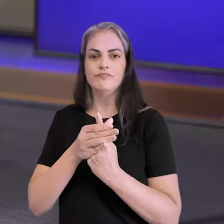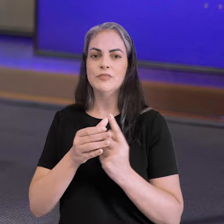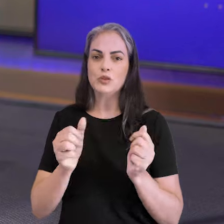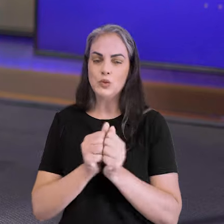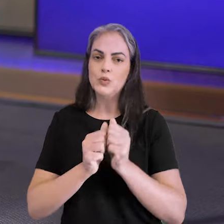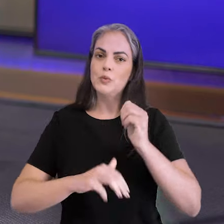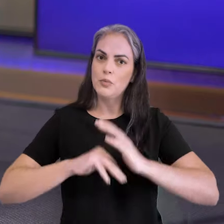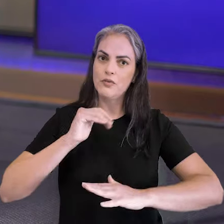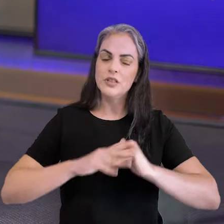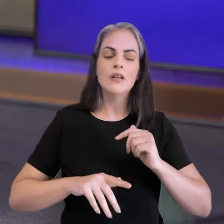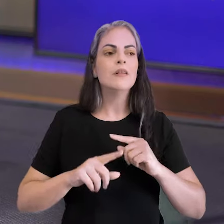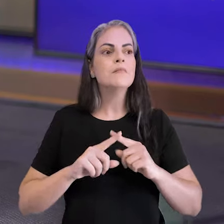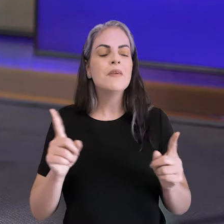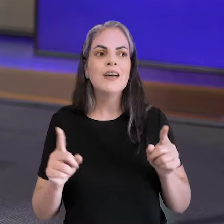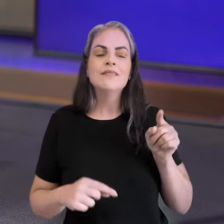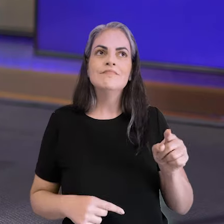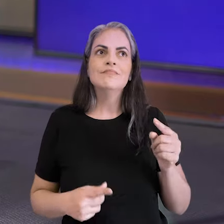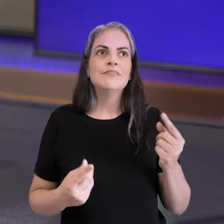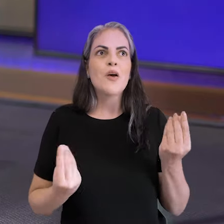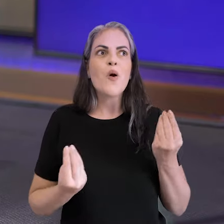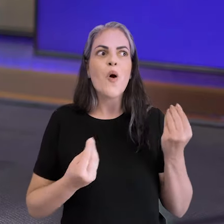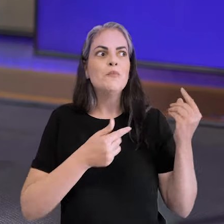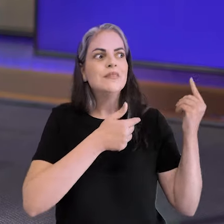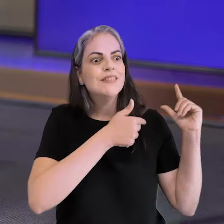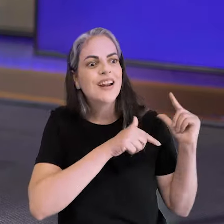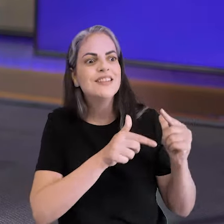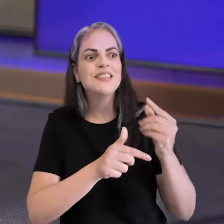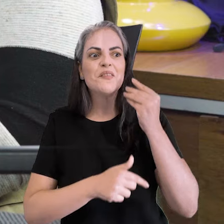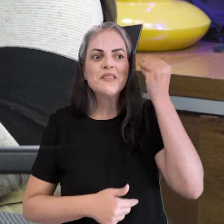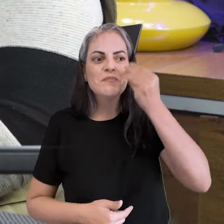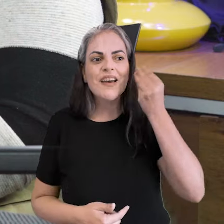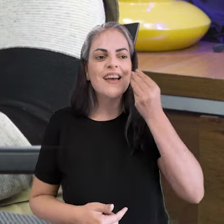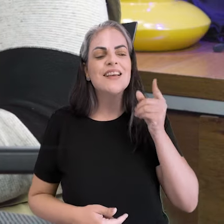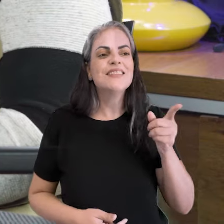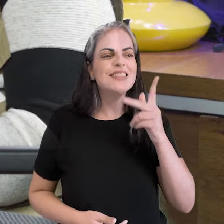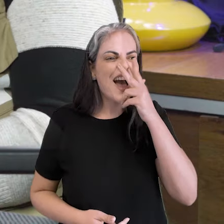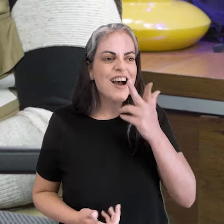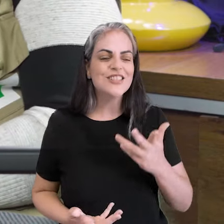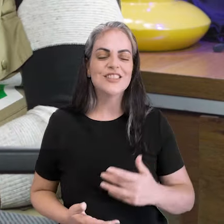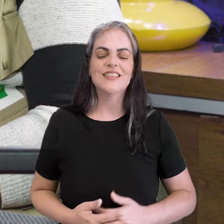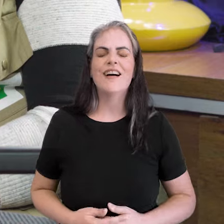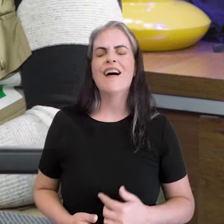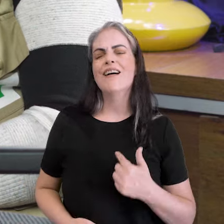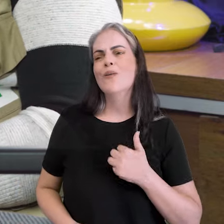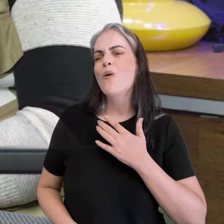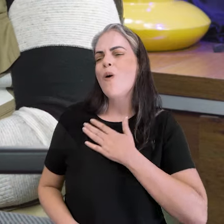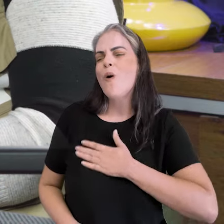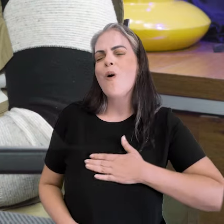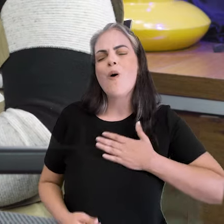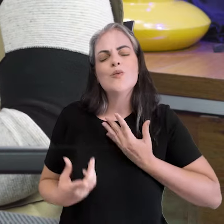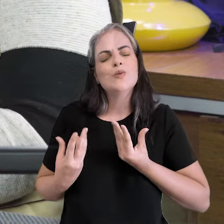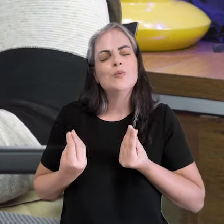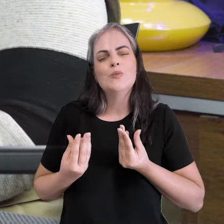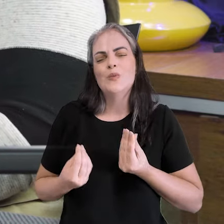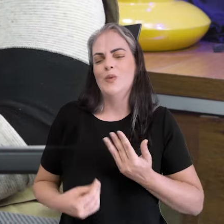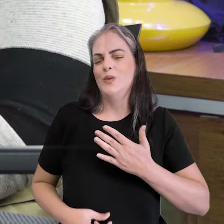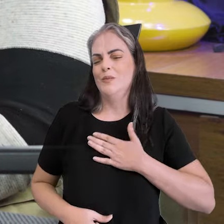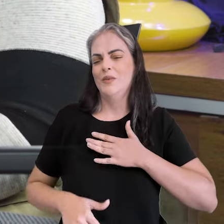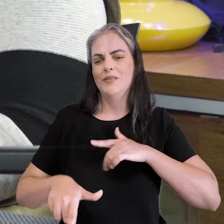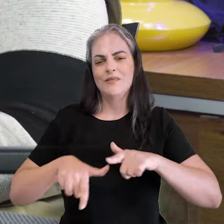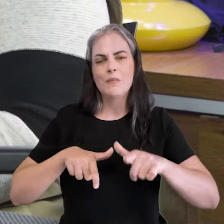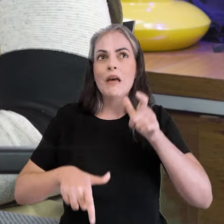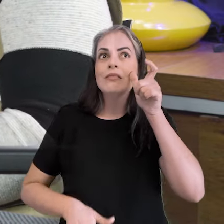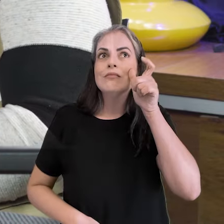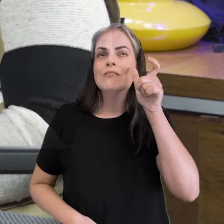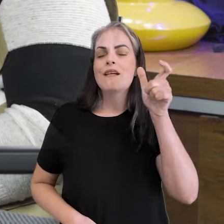essa é parte de uma tradição tão longa de cuidado com a população? Eu gosto muito desse trabalho. Eu acho ele bem interessante.